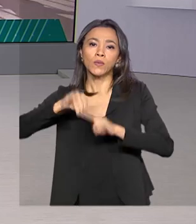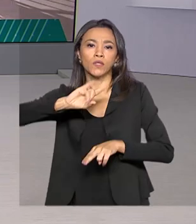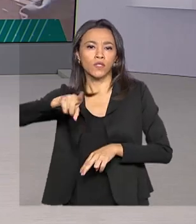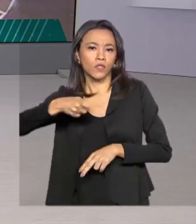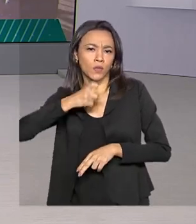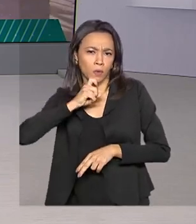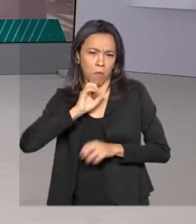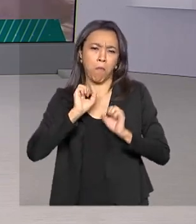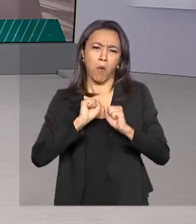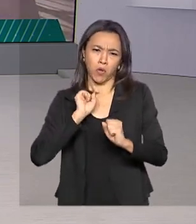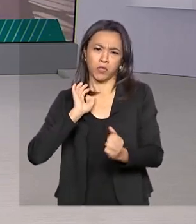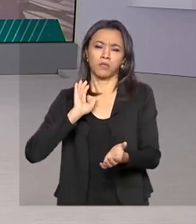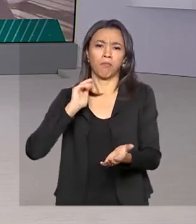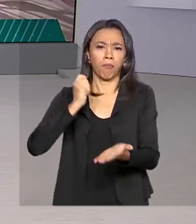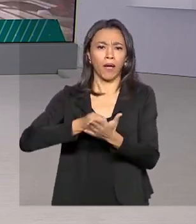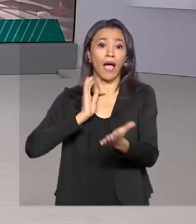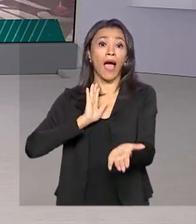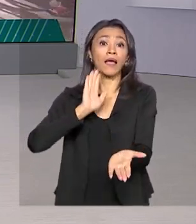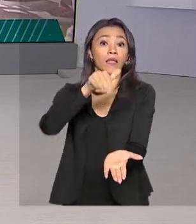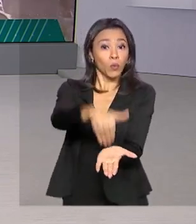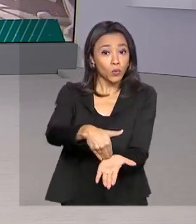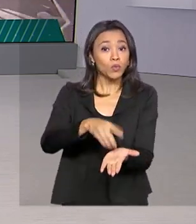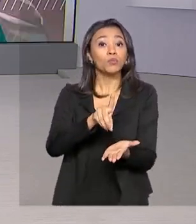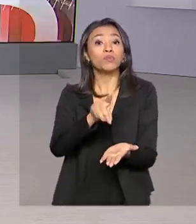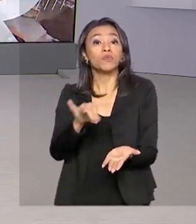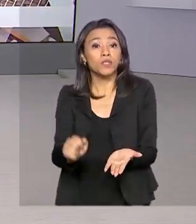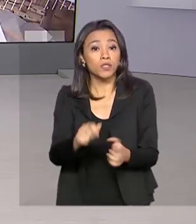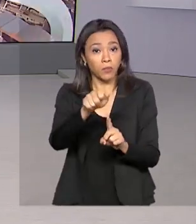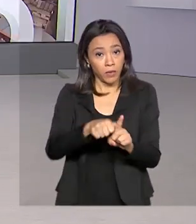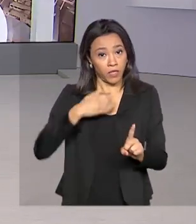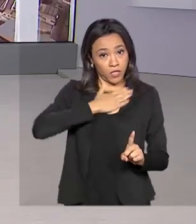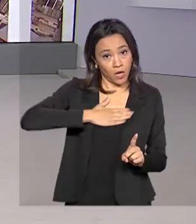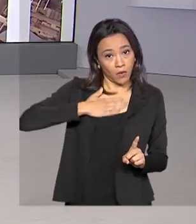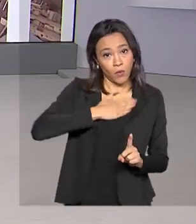feitos até o último dia útil dos meses de agosto, outubro e dezembro.